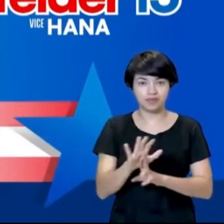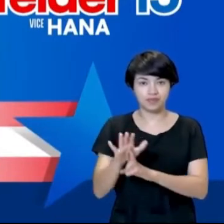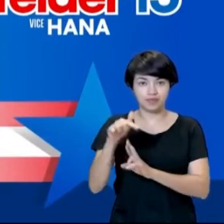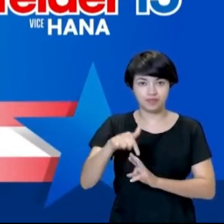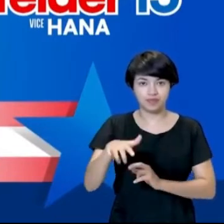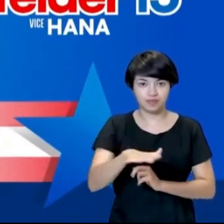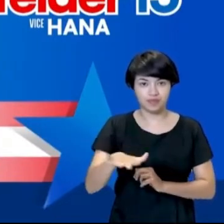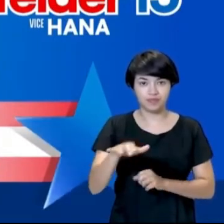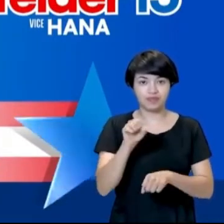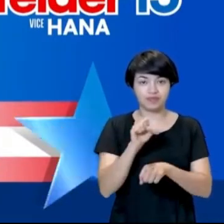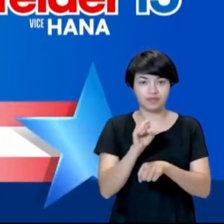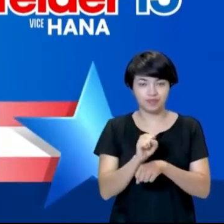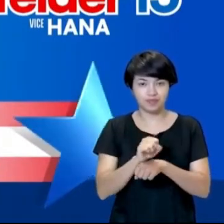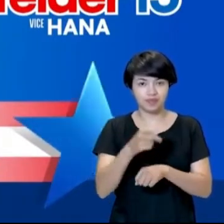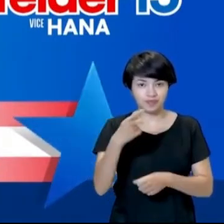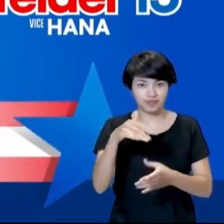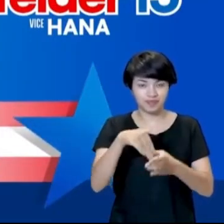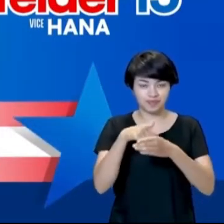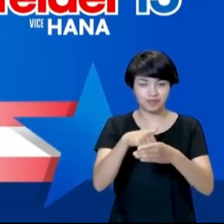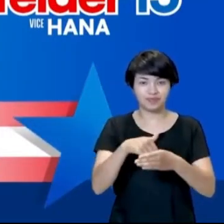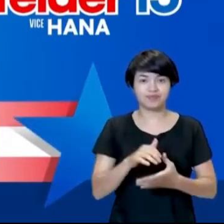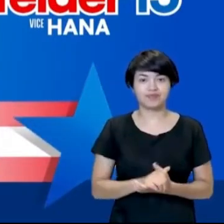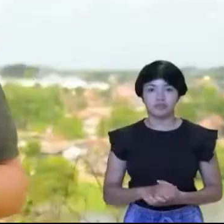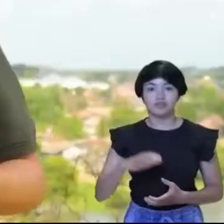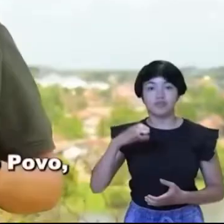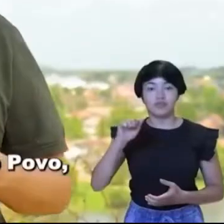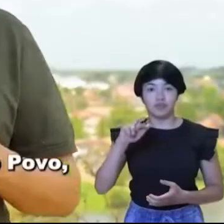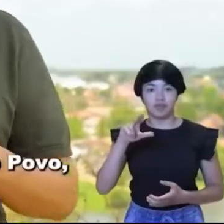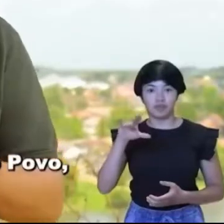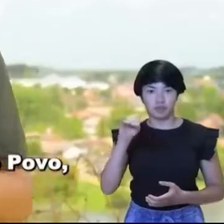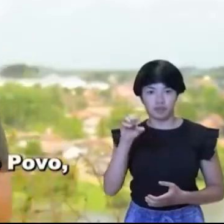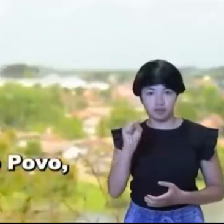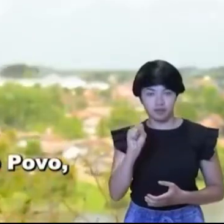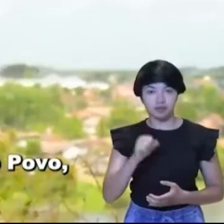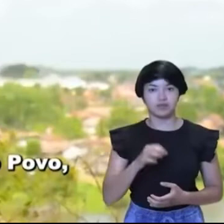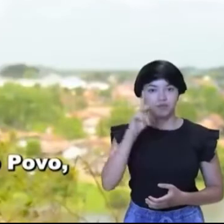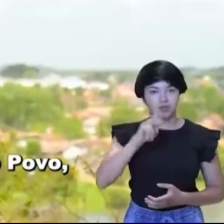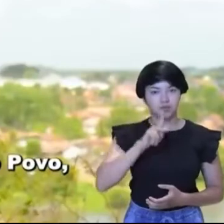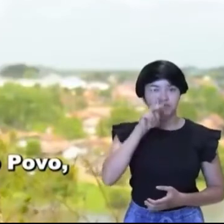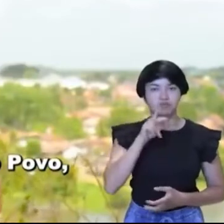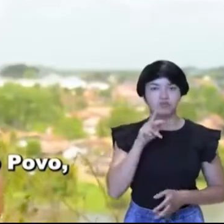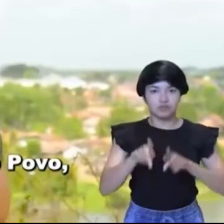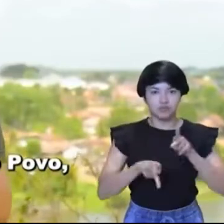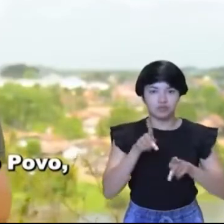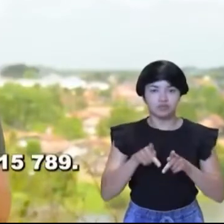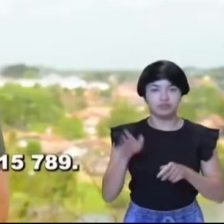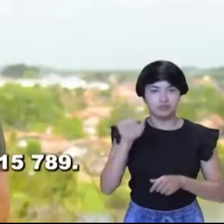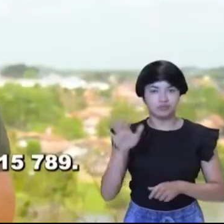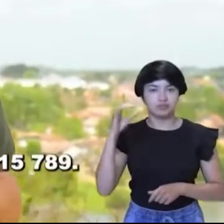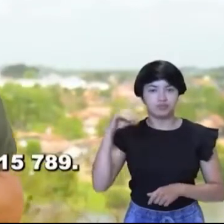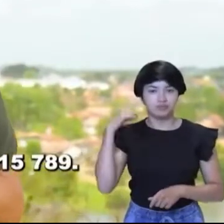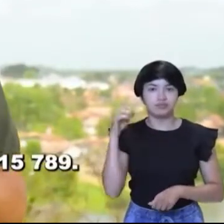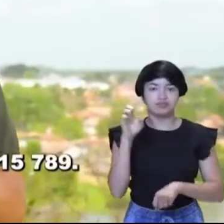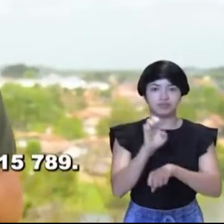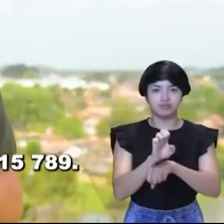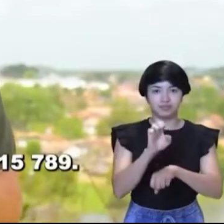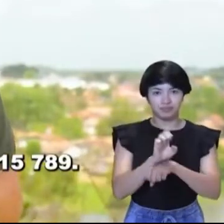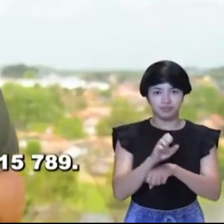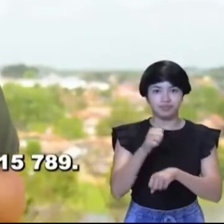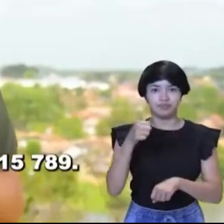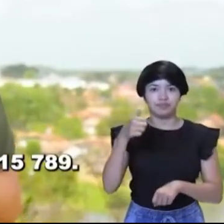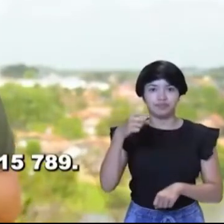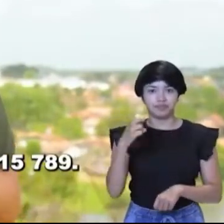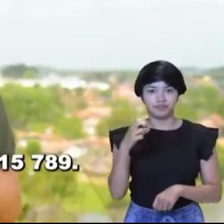representando aqui a região e conto com o seu apoio. Vamos até a vitória. Carlos Vinícius, com a força do povo, candidato a deputado